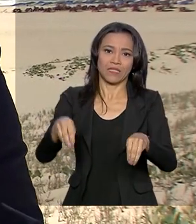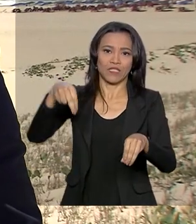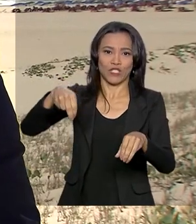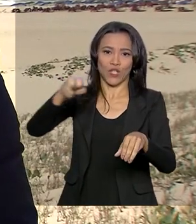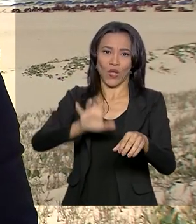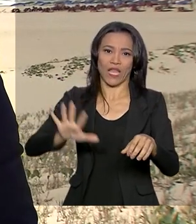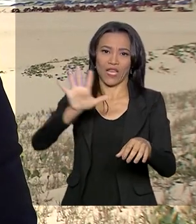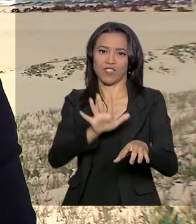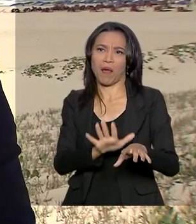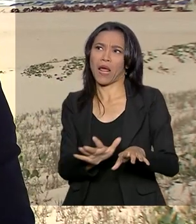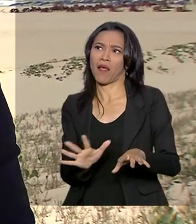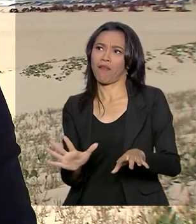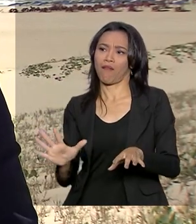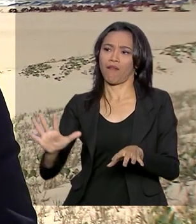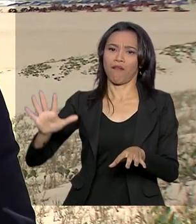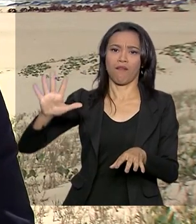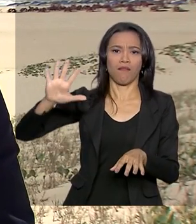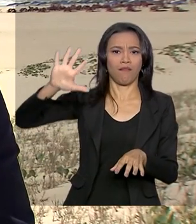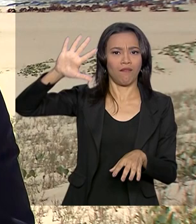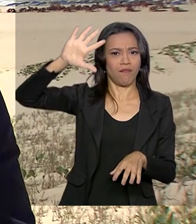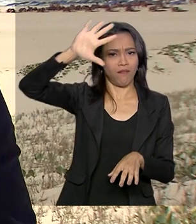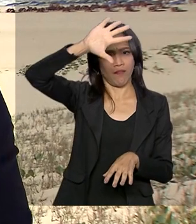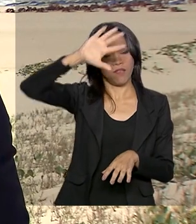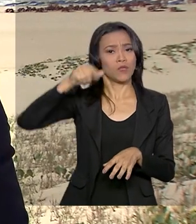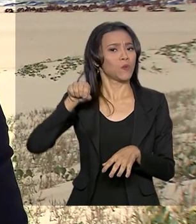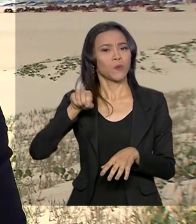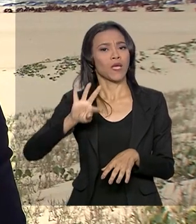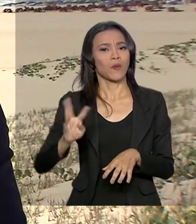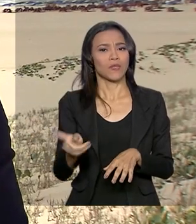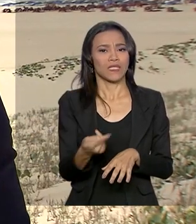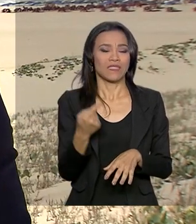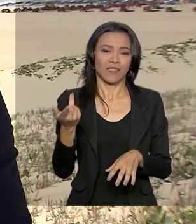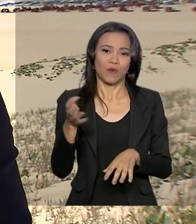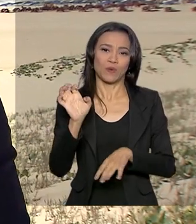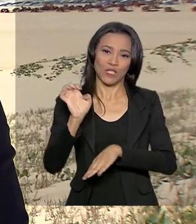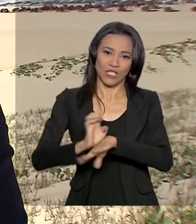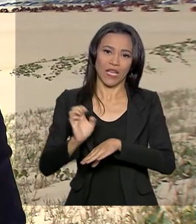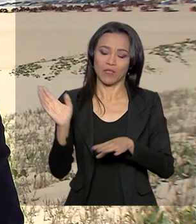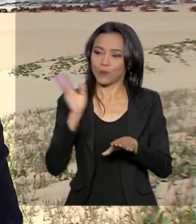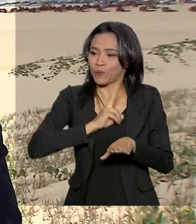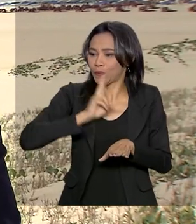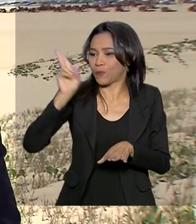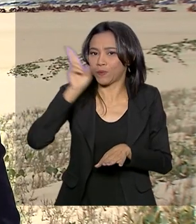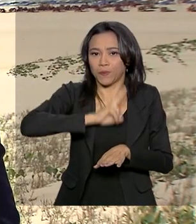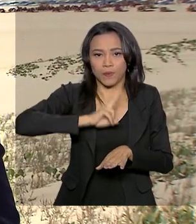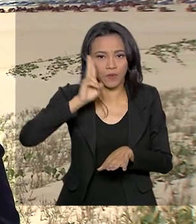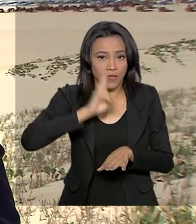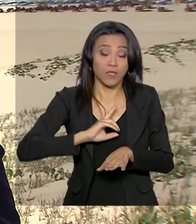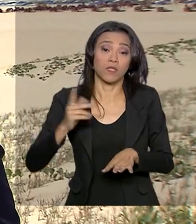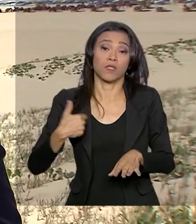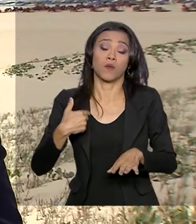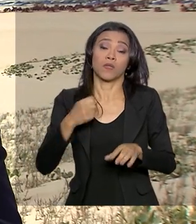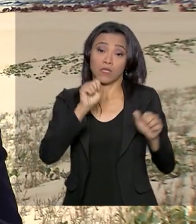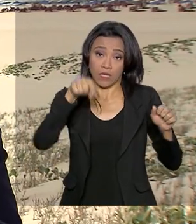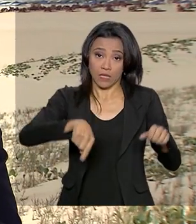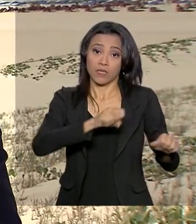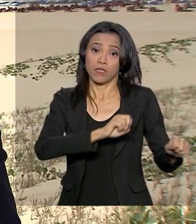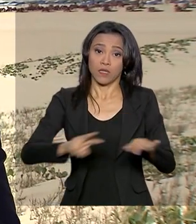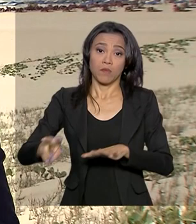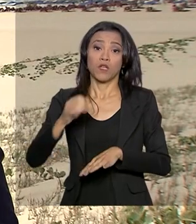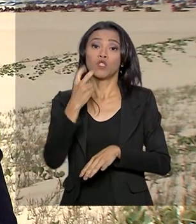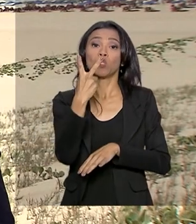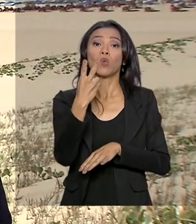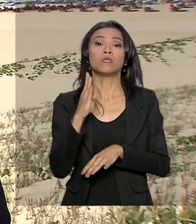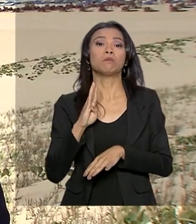todas as praias foram atingidas, o que levou o Estado à situação de emergência. Nesta semana, o governo federal repassou R 2,5 milhões